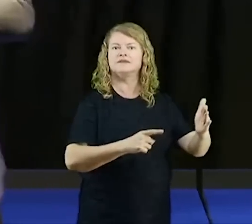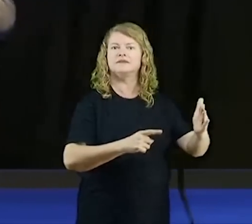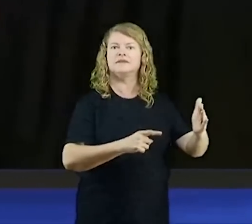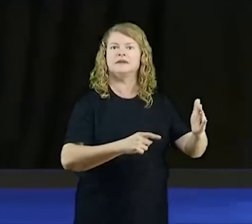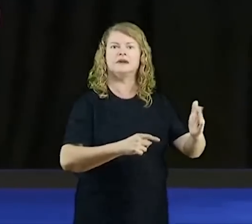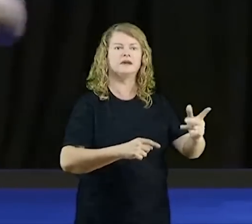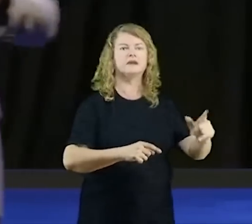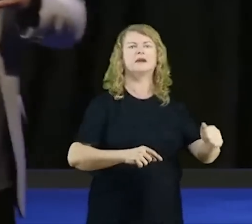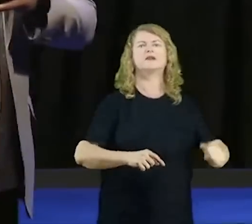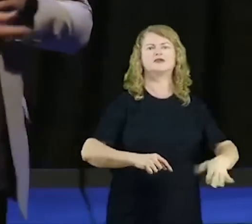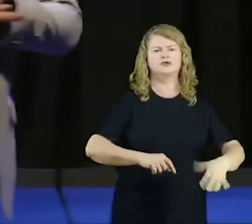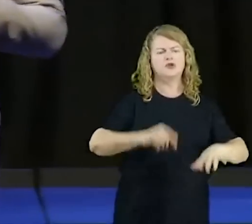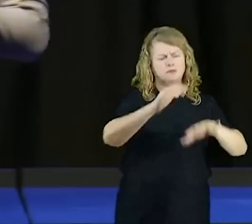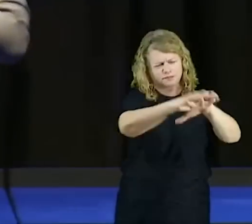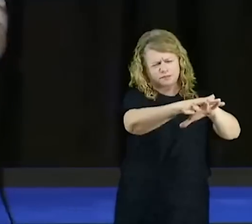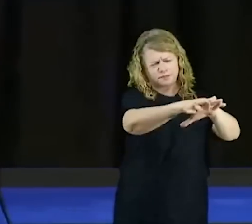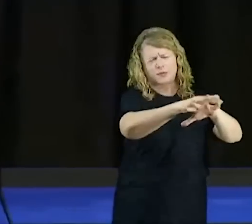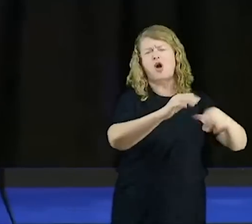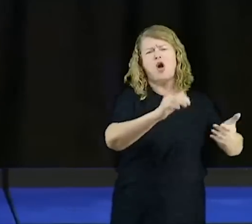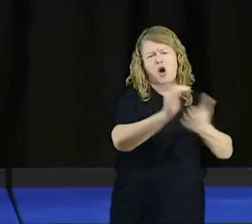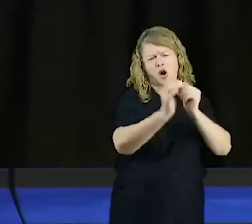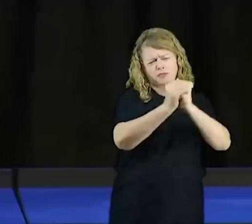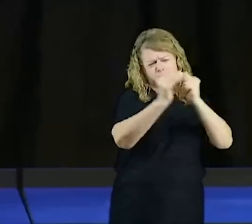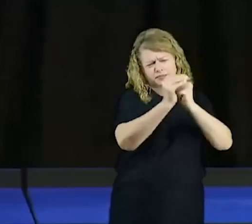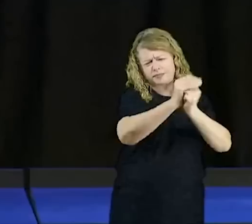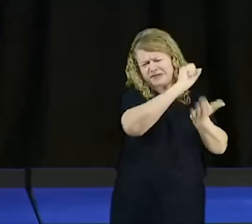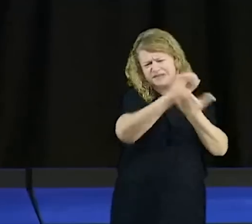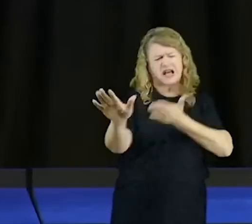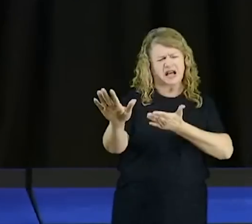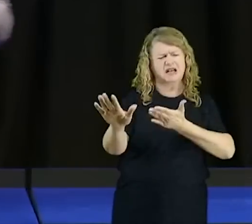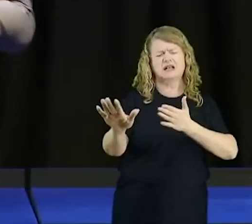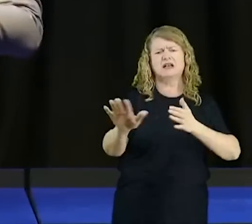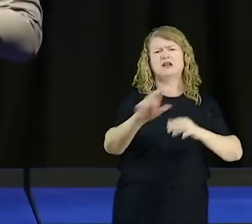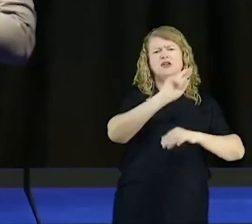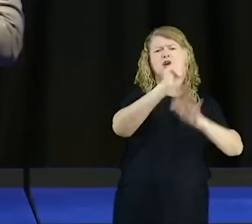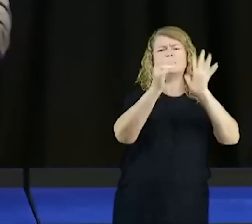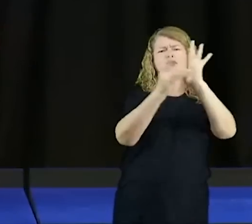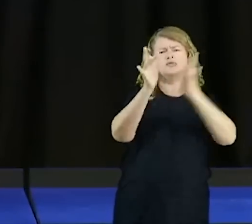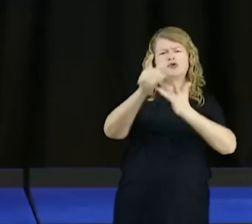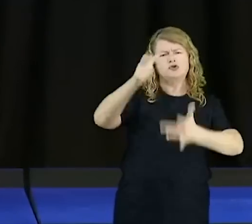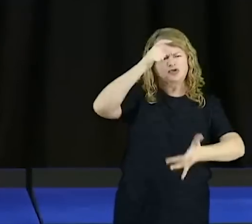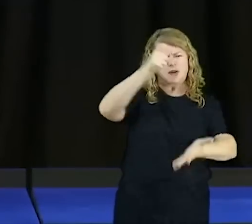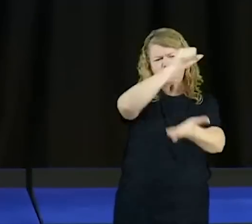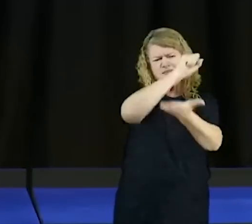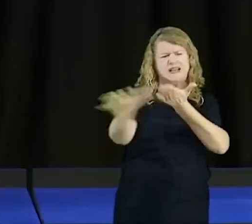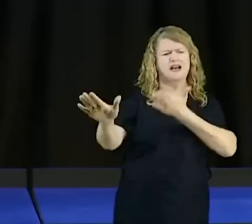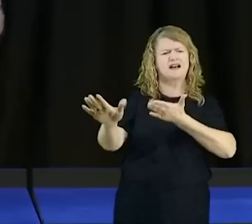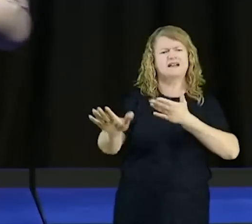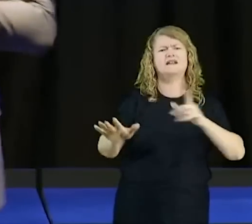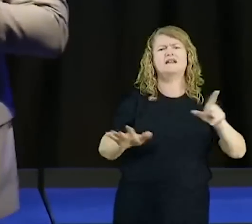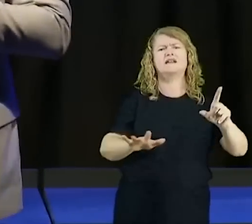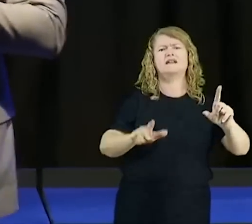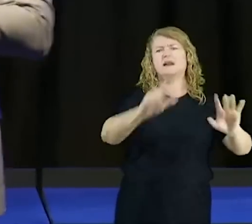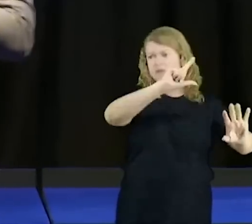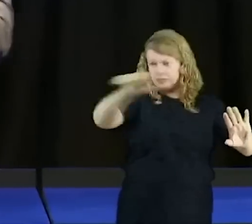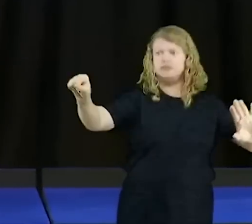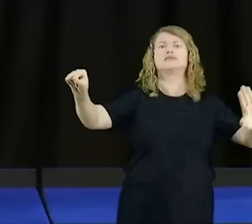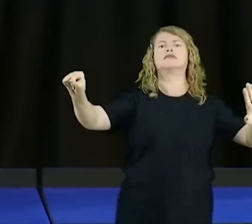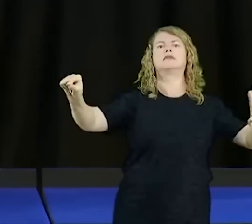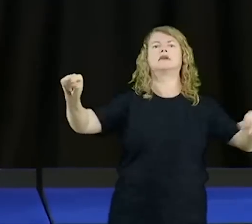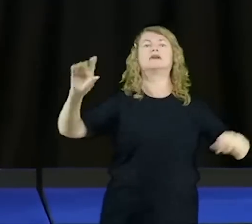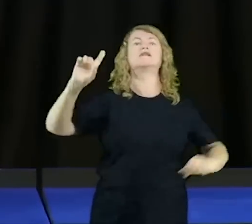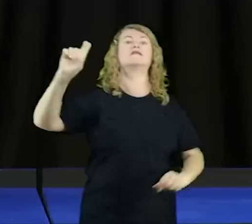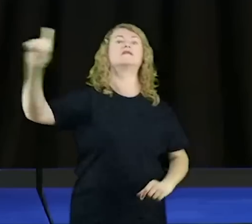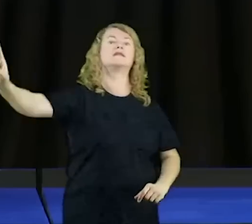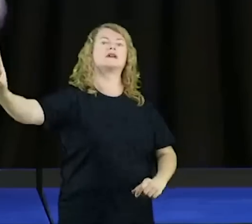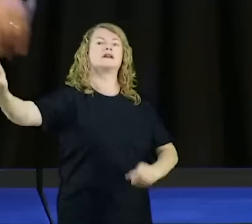o libertador, enganar a pessoa, enganar aquele que está ministrando libertação, aquele pai, aquela mãe, que está orando